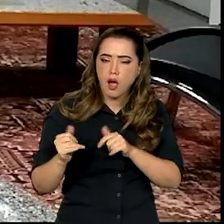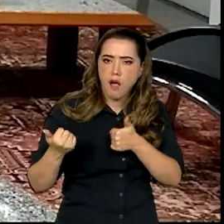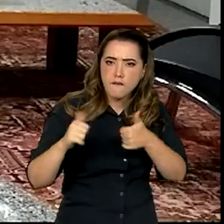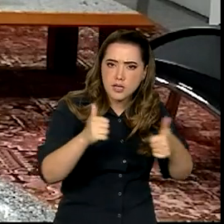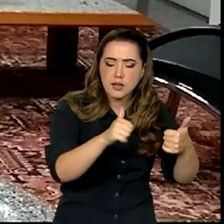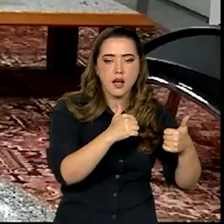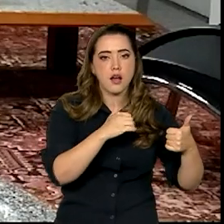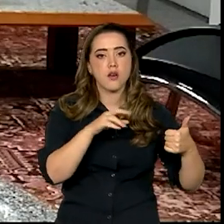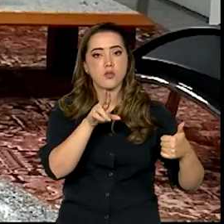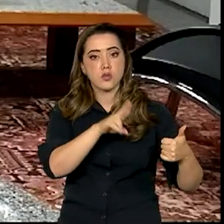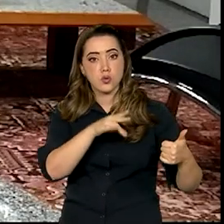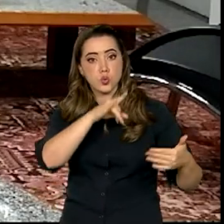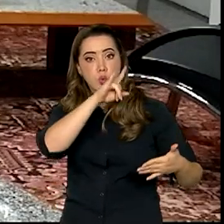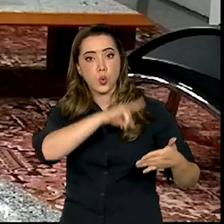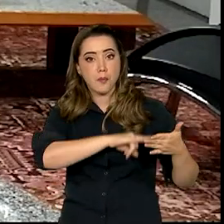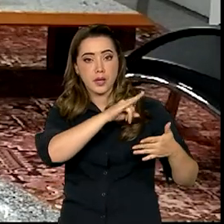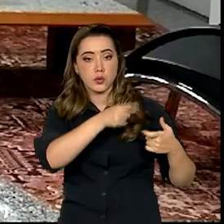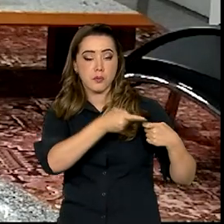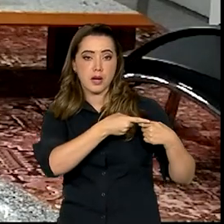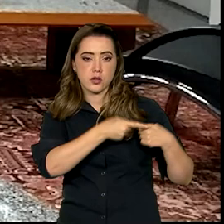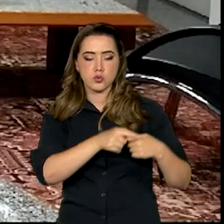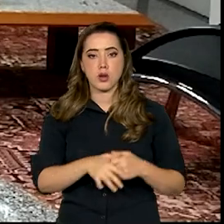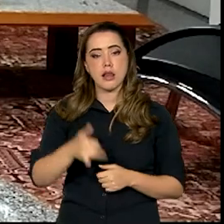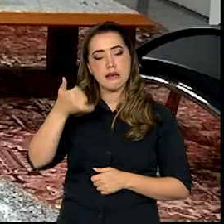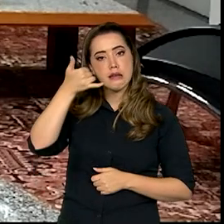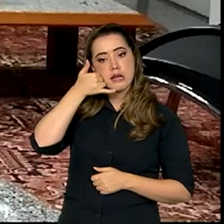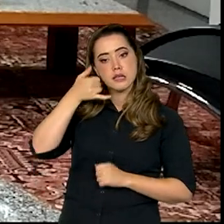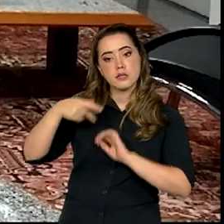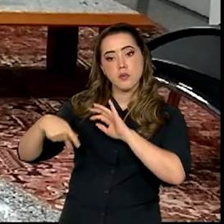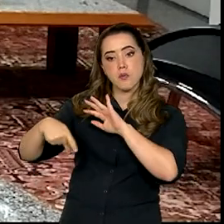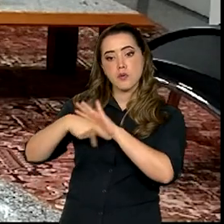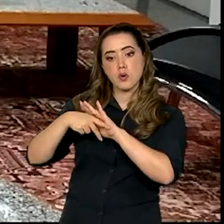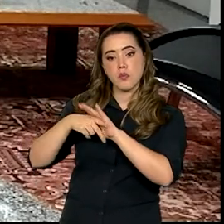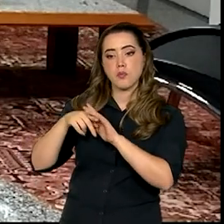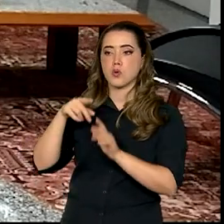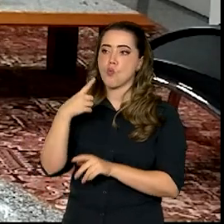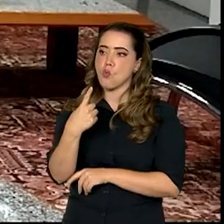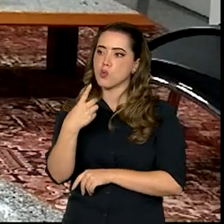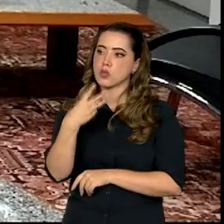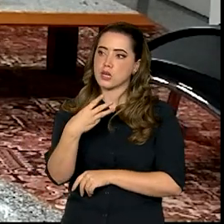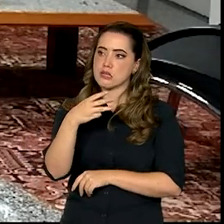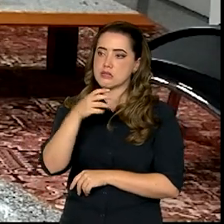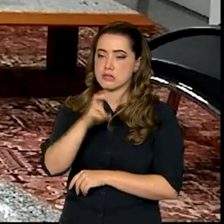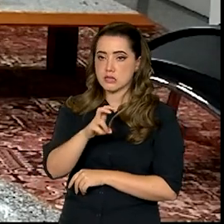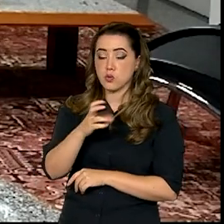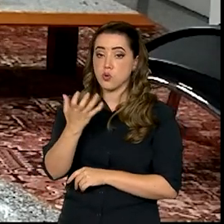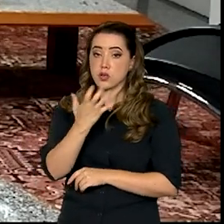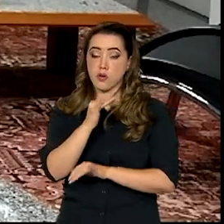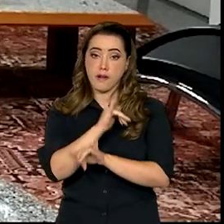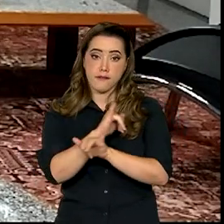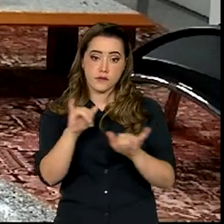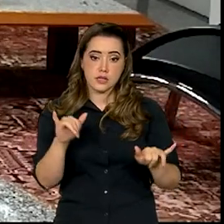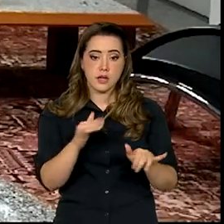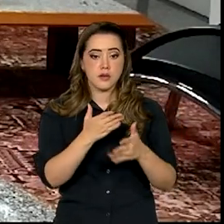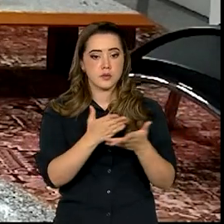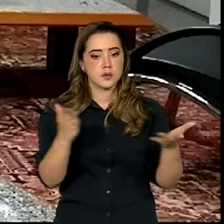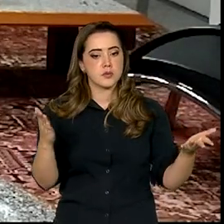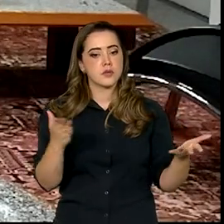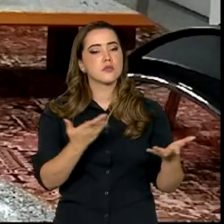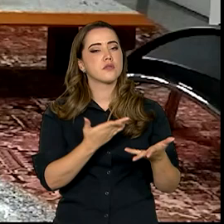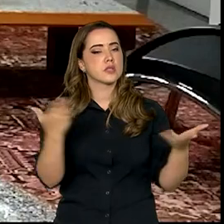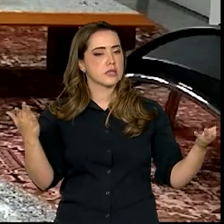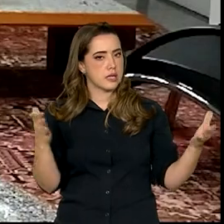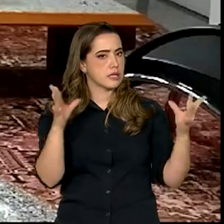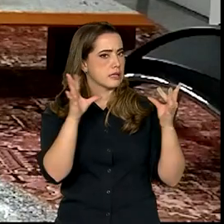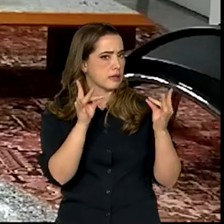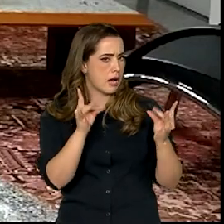através de um atestado médico. A ligação vai ser feita pela nossa central 135. E eu queria passar para vocês, para que fosse